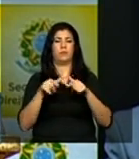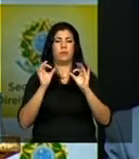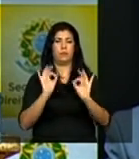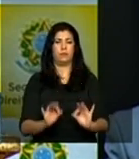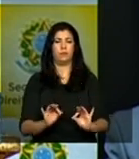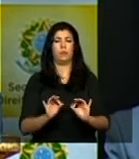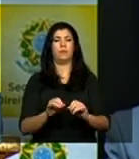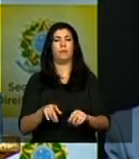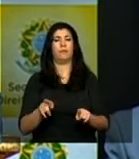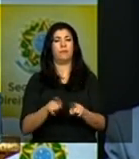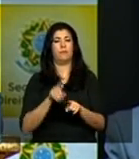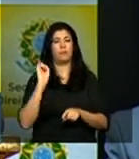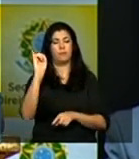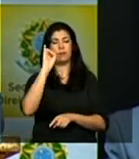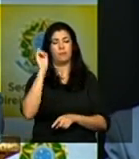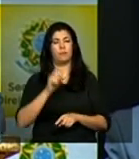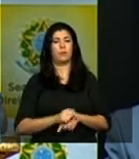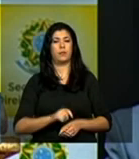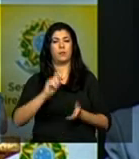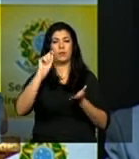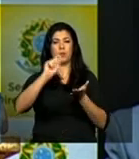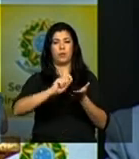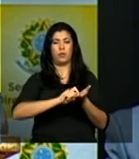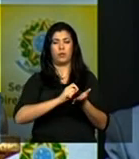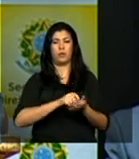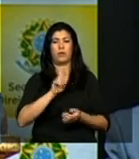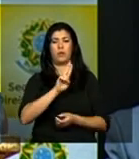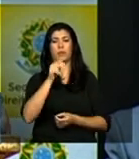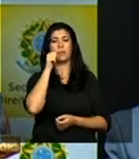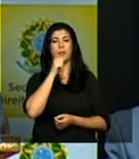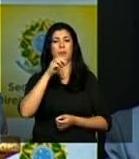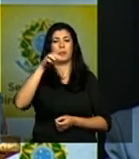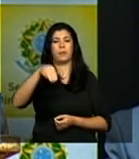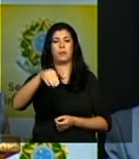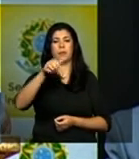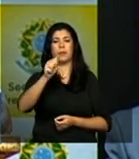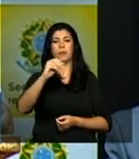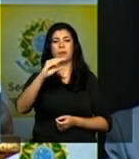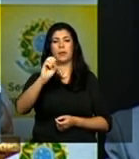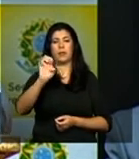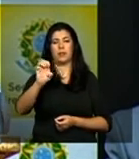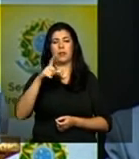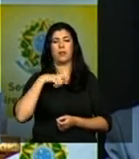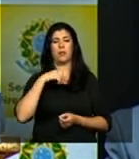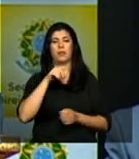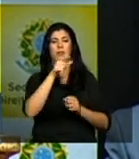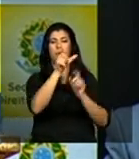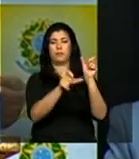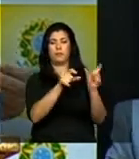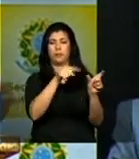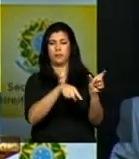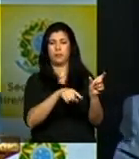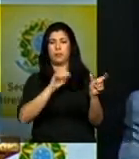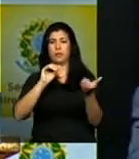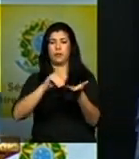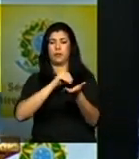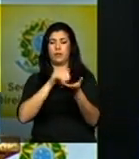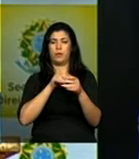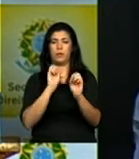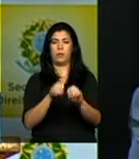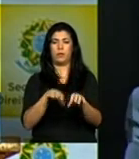registrar a Macaé Maria Evarista que é da Secretaria de Educação Continuada aqui do MEC